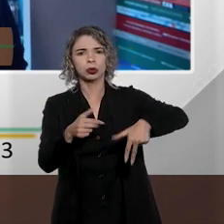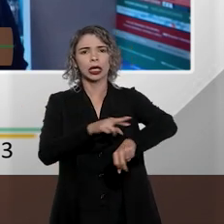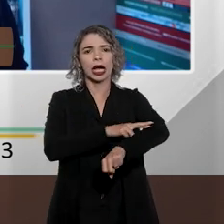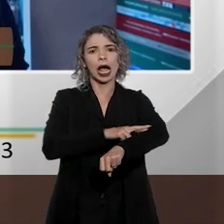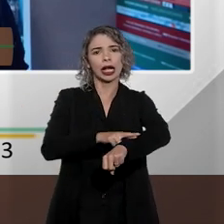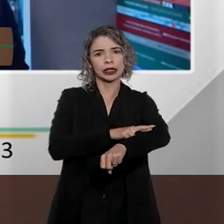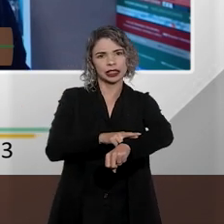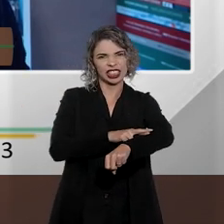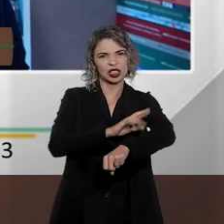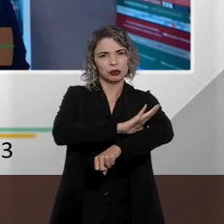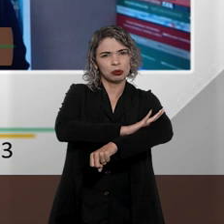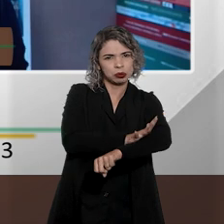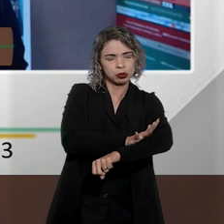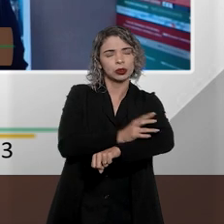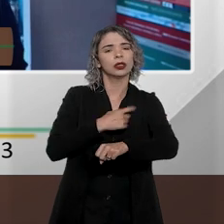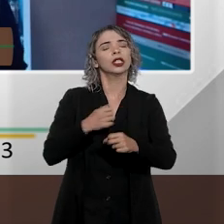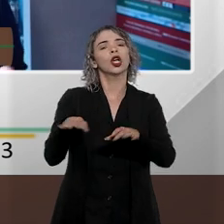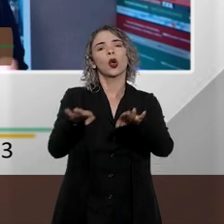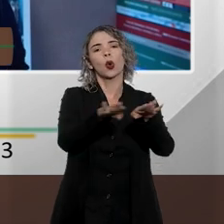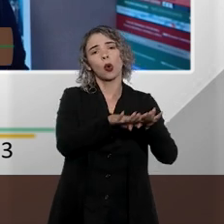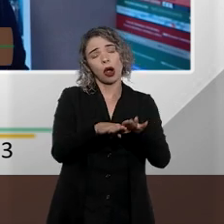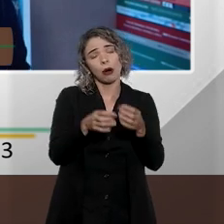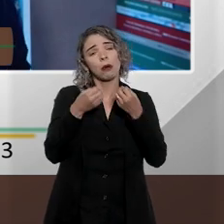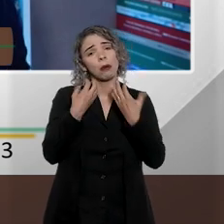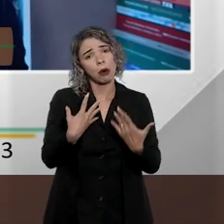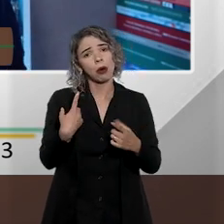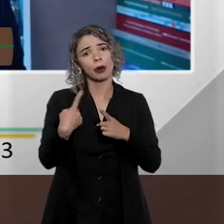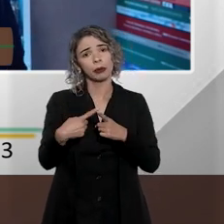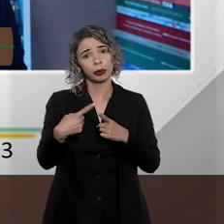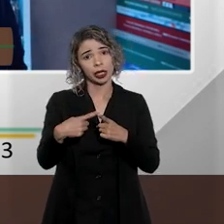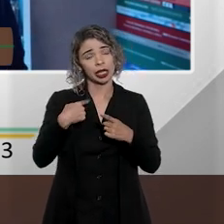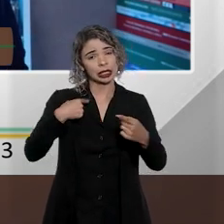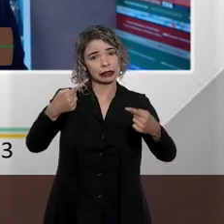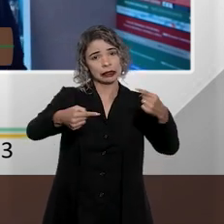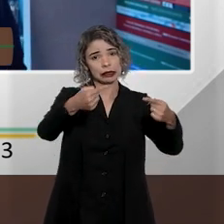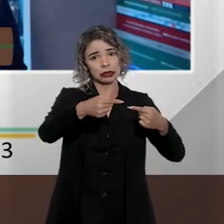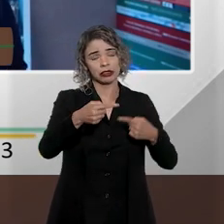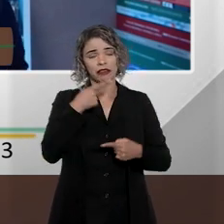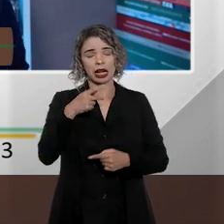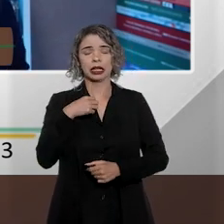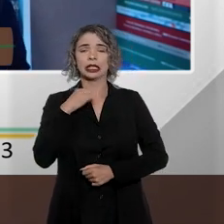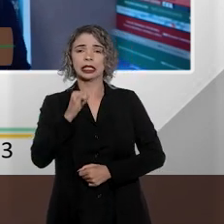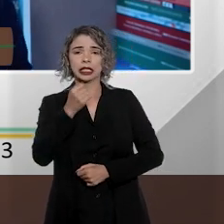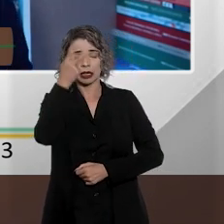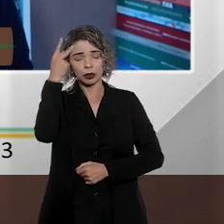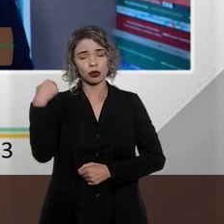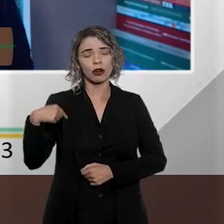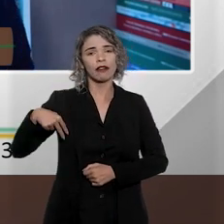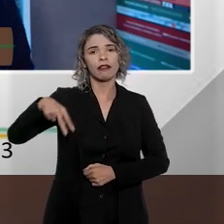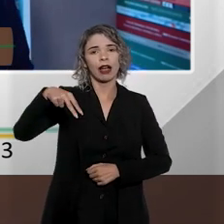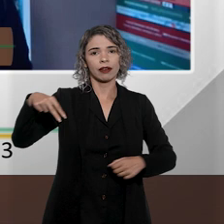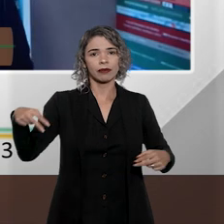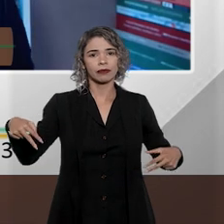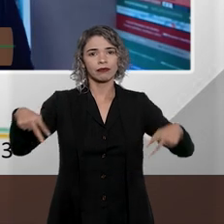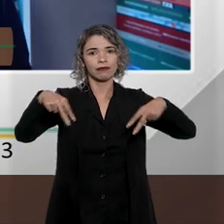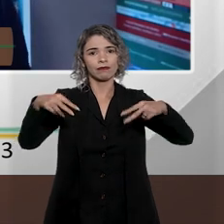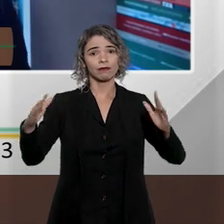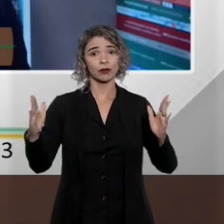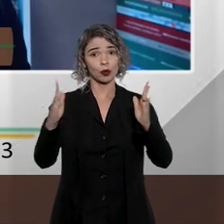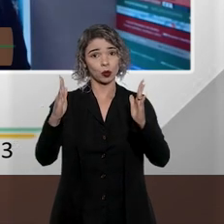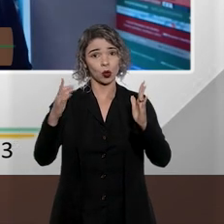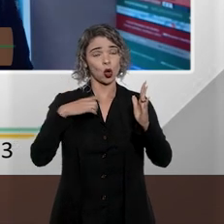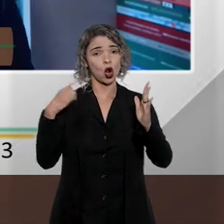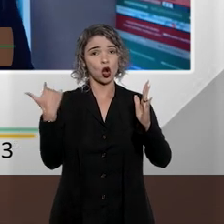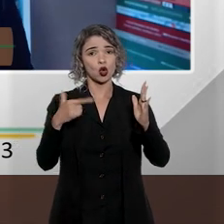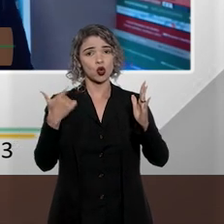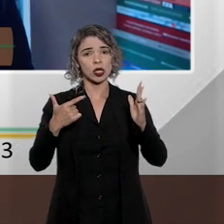fato essa distinção é uma distinção por demais artificial. Dizer que quando alguém se dirige a uma pessoa específica, ela não